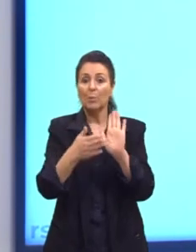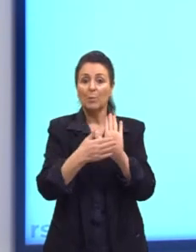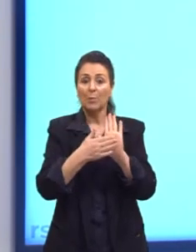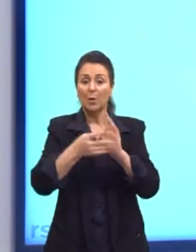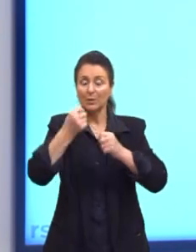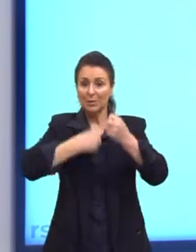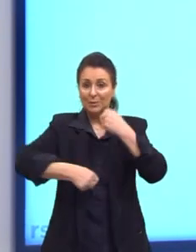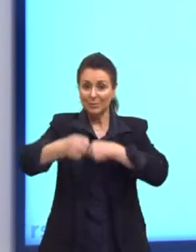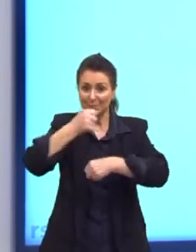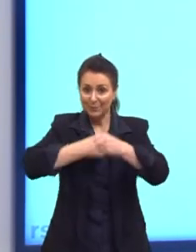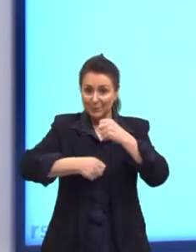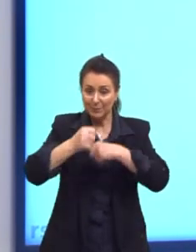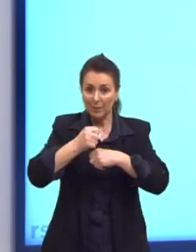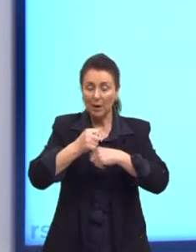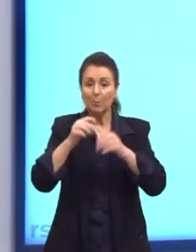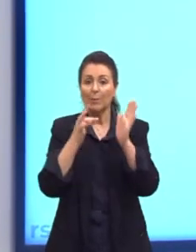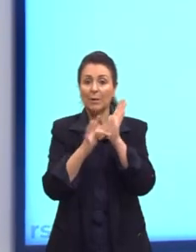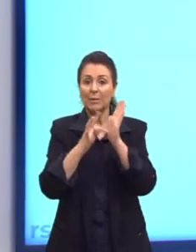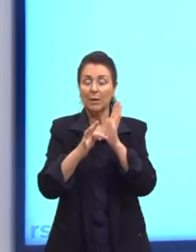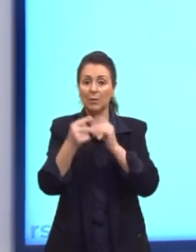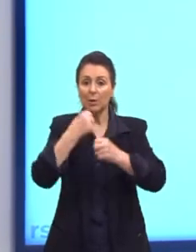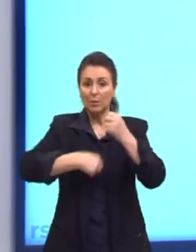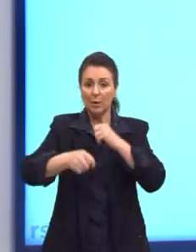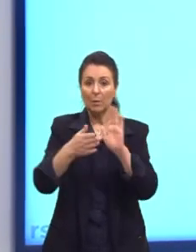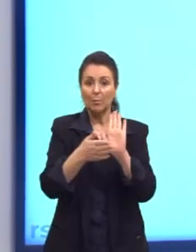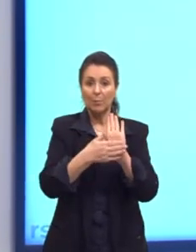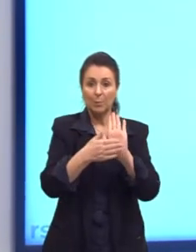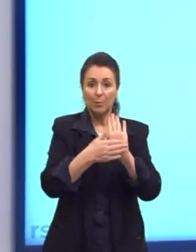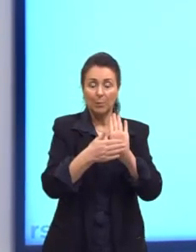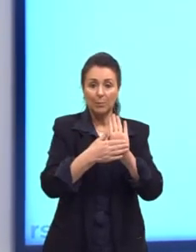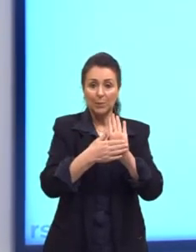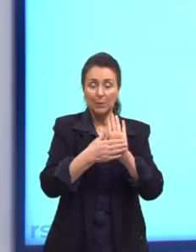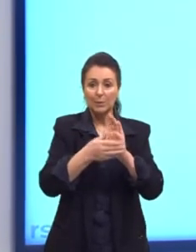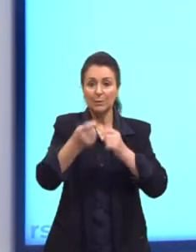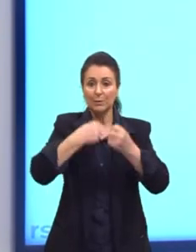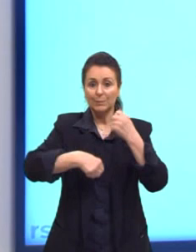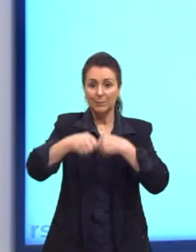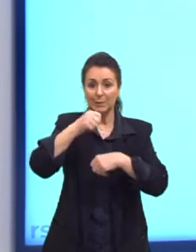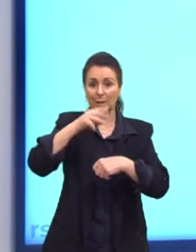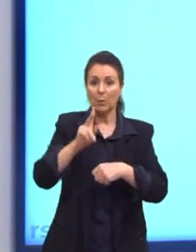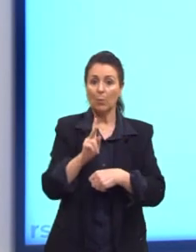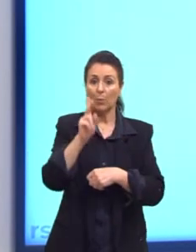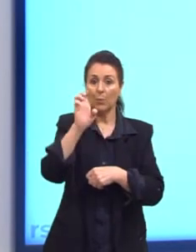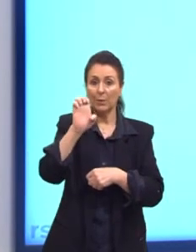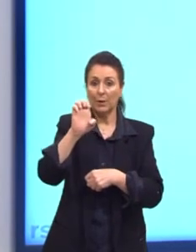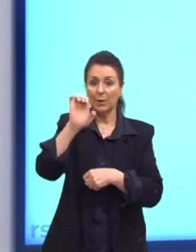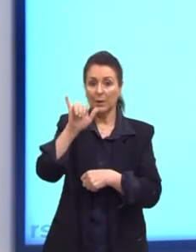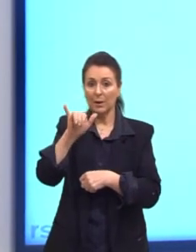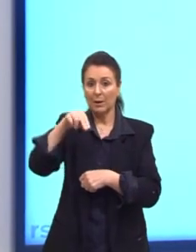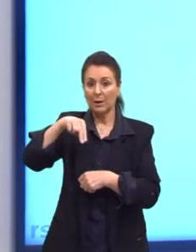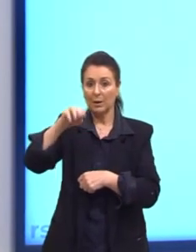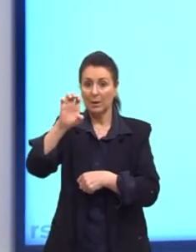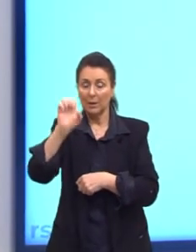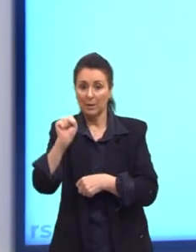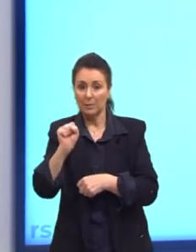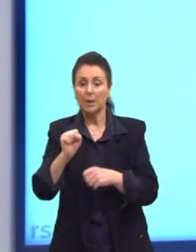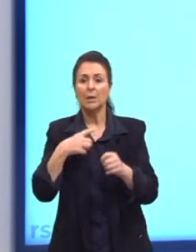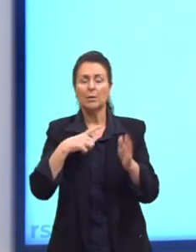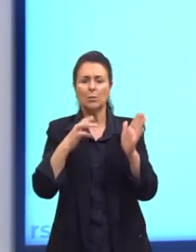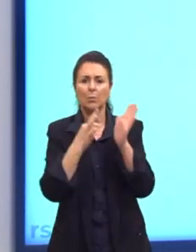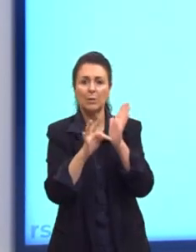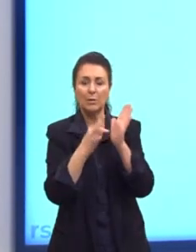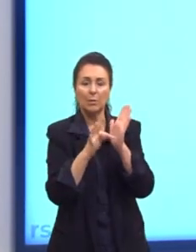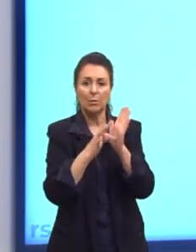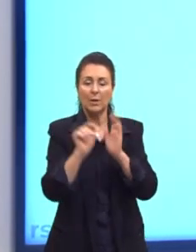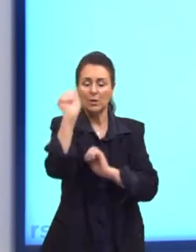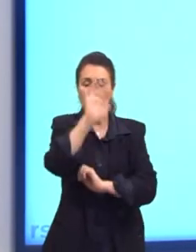entendido com uma teoria econômica proposta pelo economista John Maynard Keynes, em seu livro Teoria Geral do Emprego, do